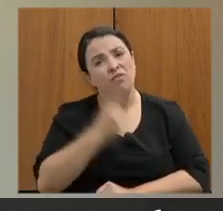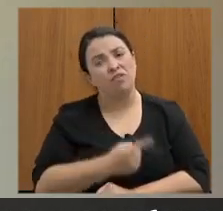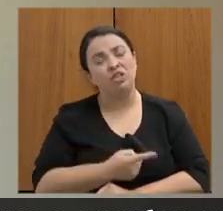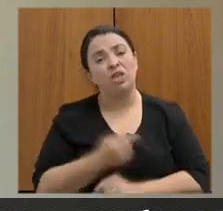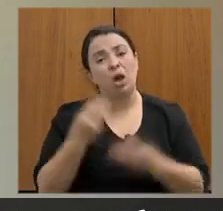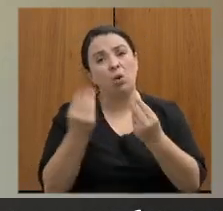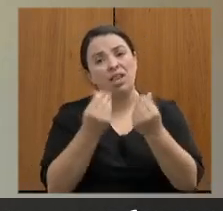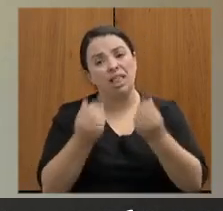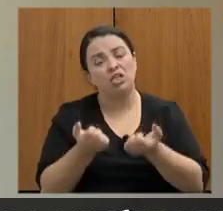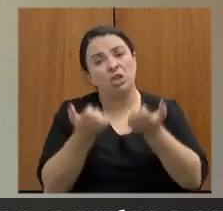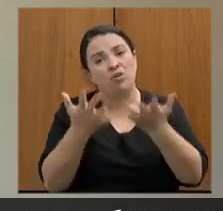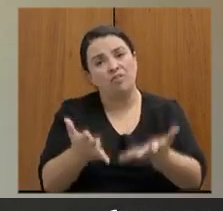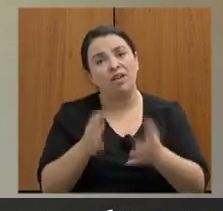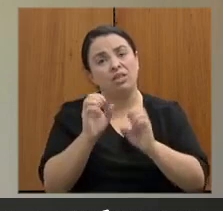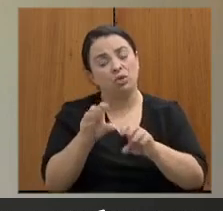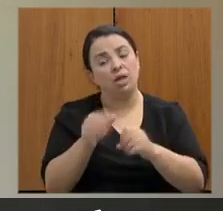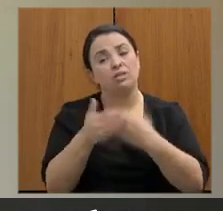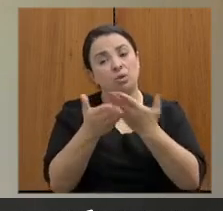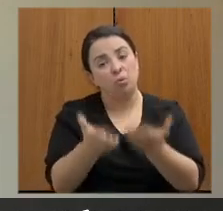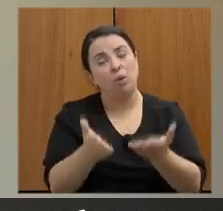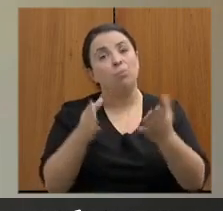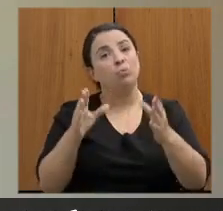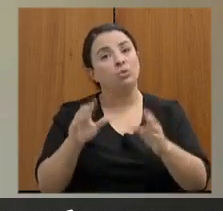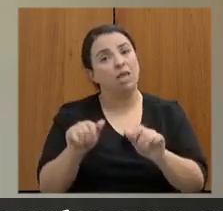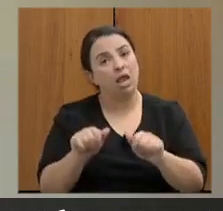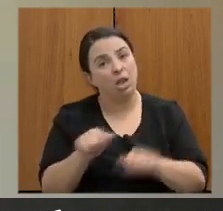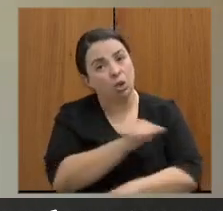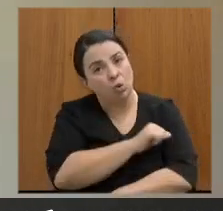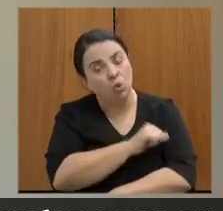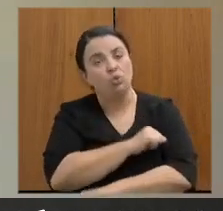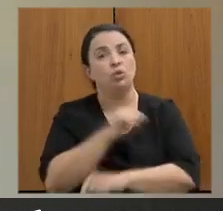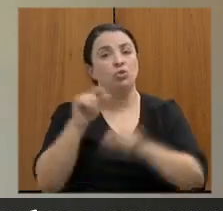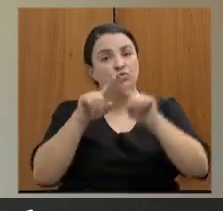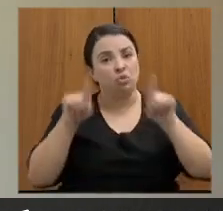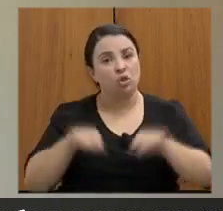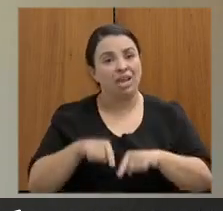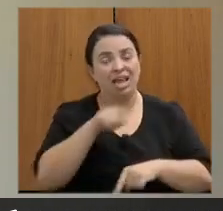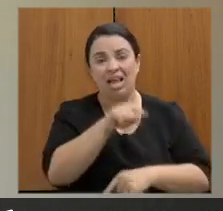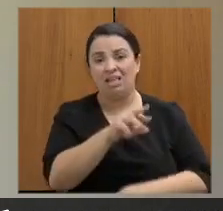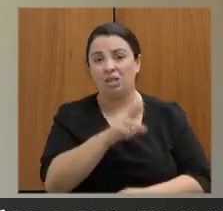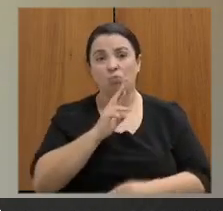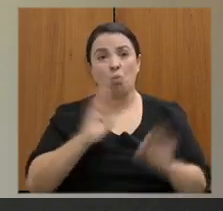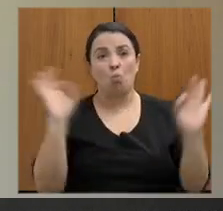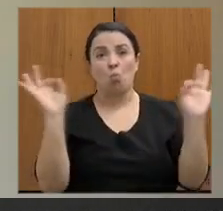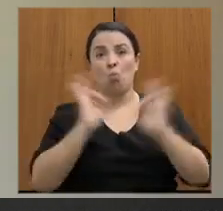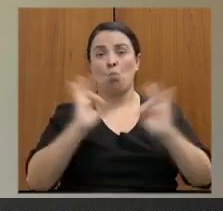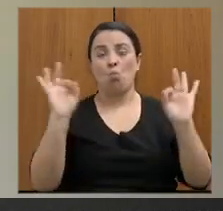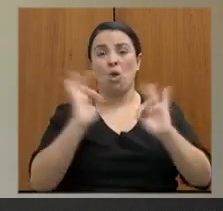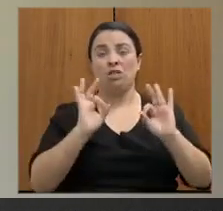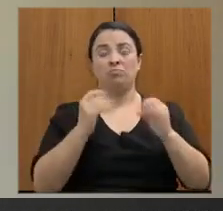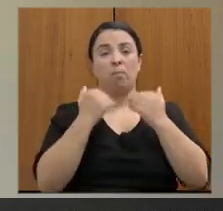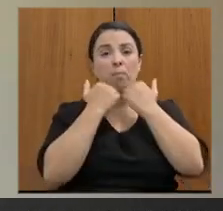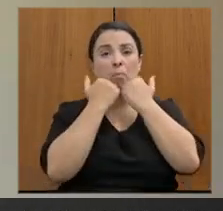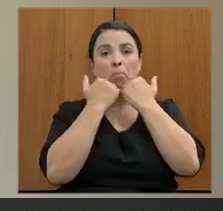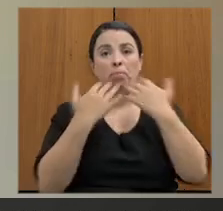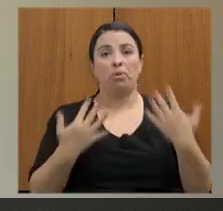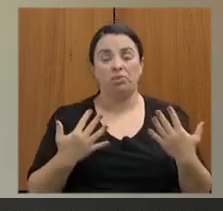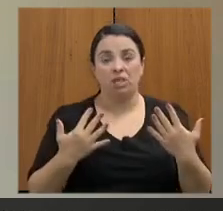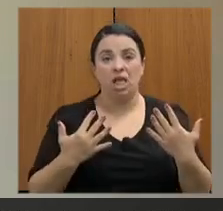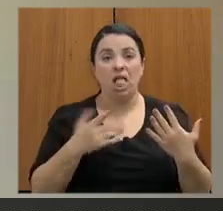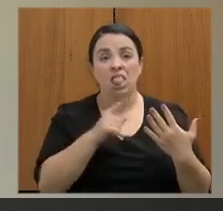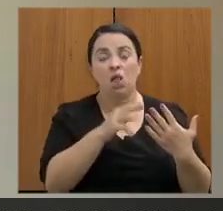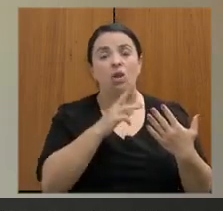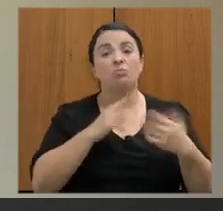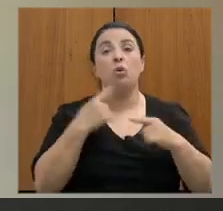para os nossos alunos para os nossos servidores essas respostas não aparecem não aparecem sabe por que gente porque não está na cartilha